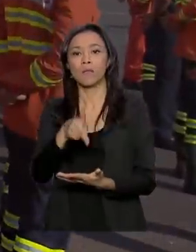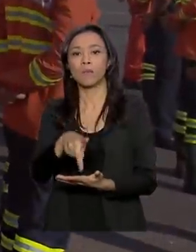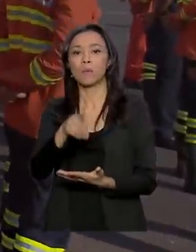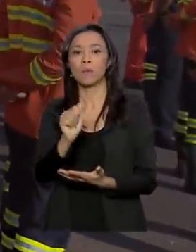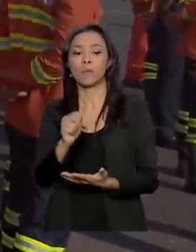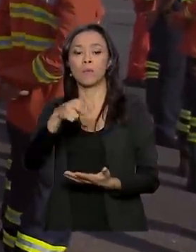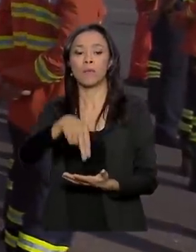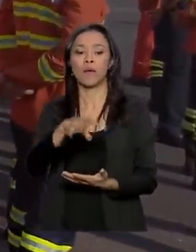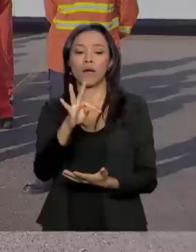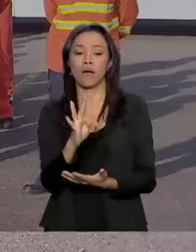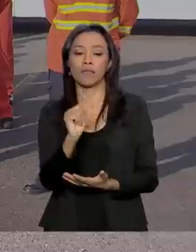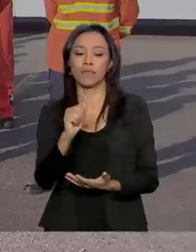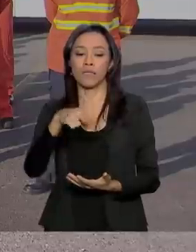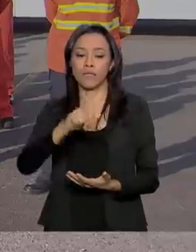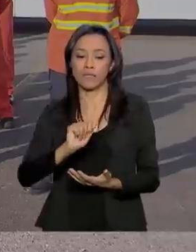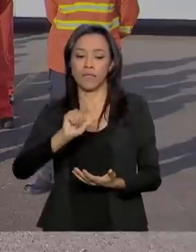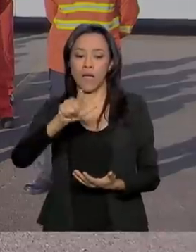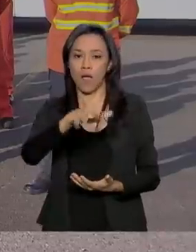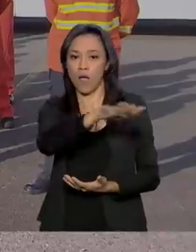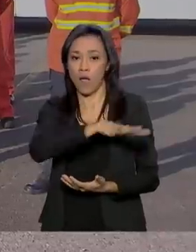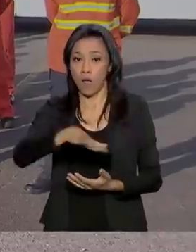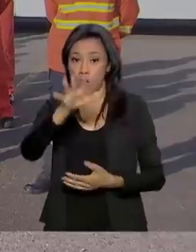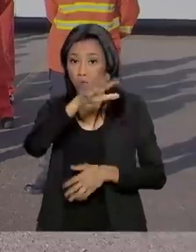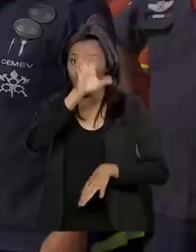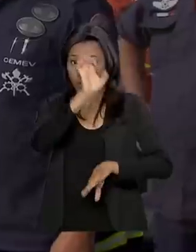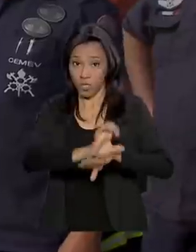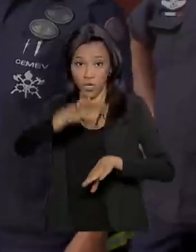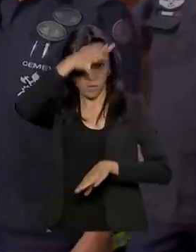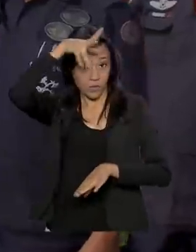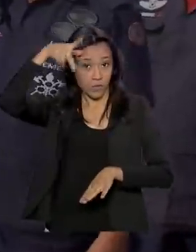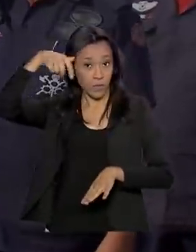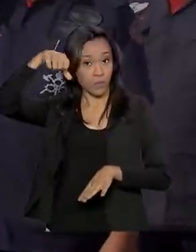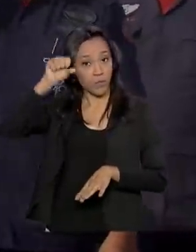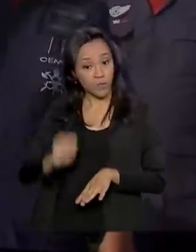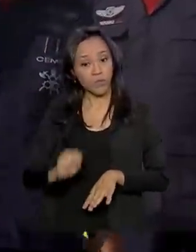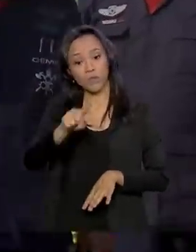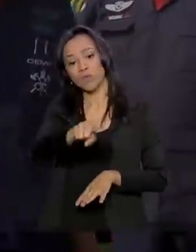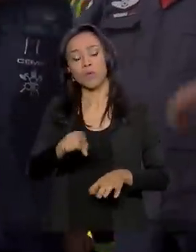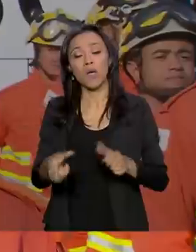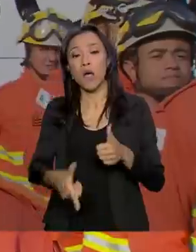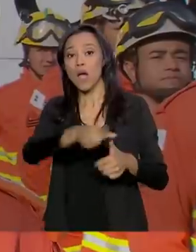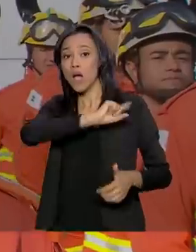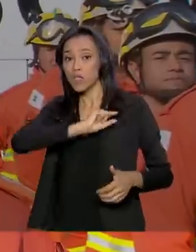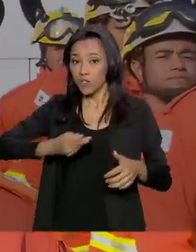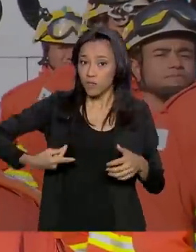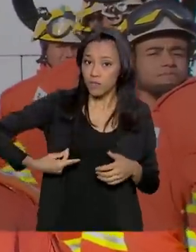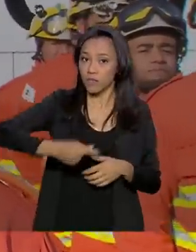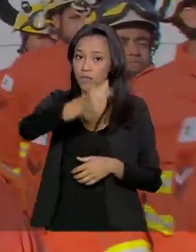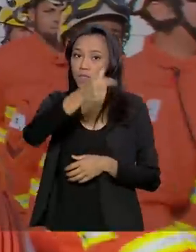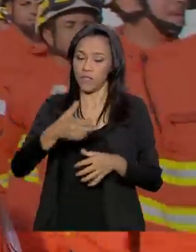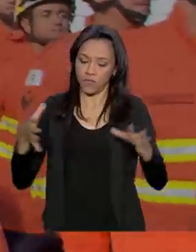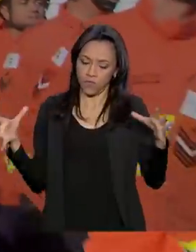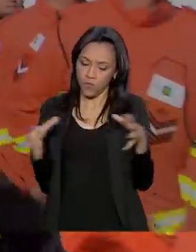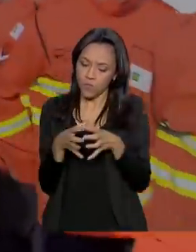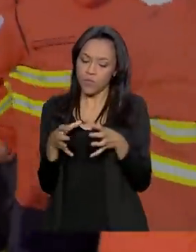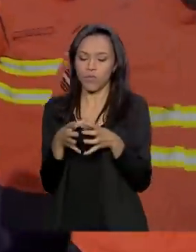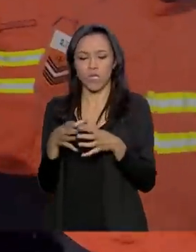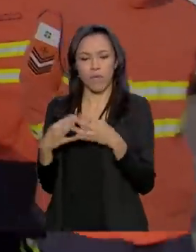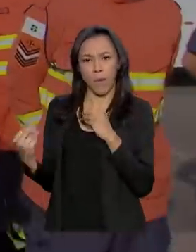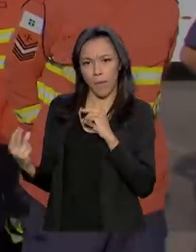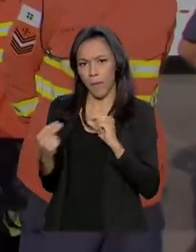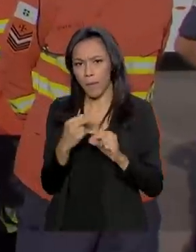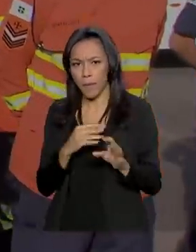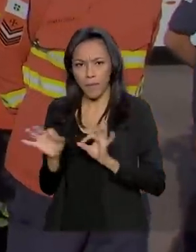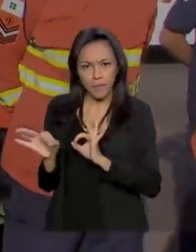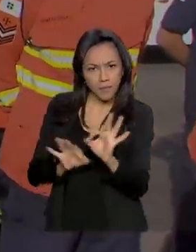partida, esses oficiais se concentraram na Academia de Bombeiros Militar aqui do DF por volta das 7 da manhã e deram início a essa